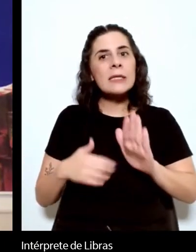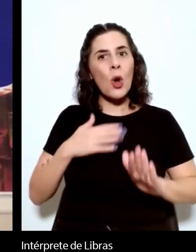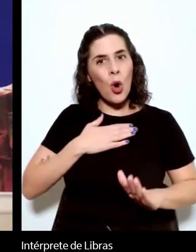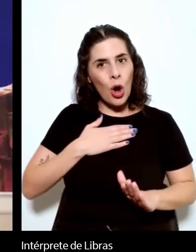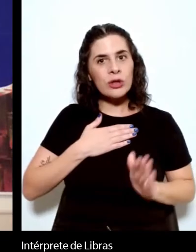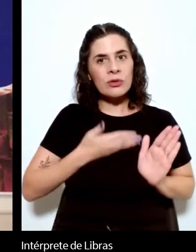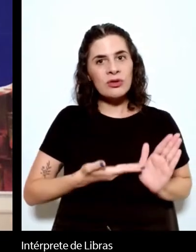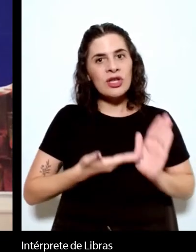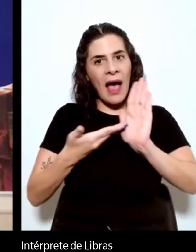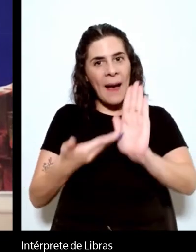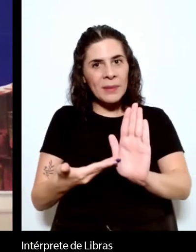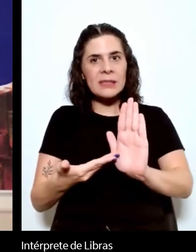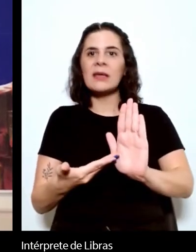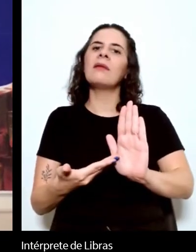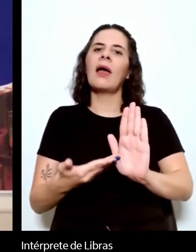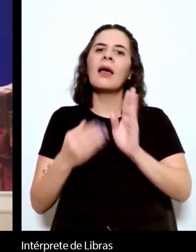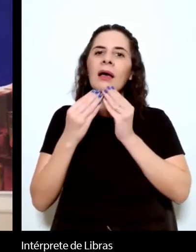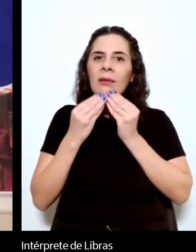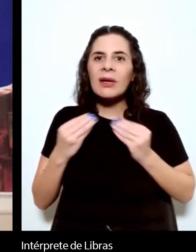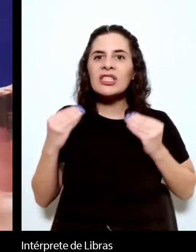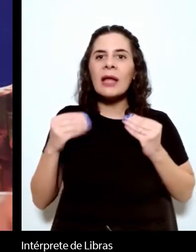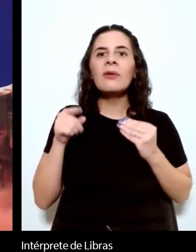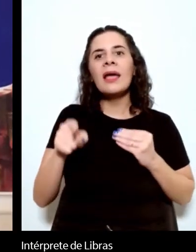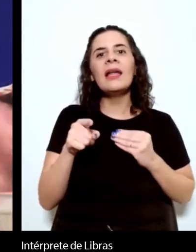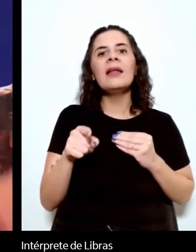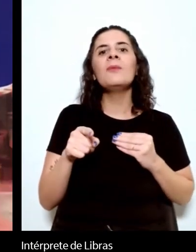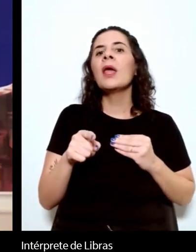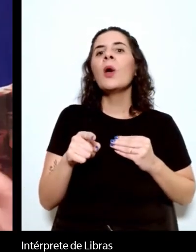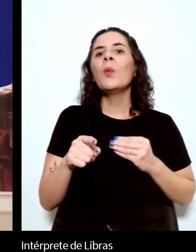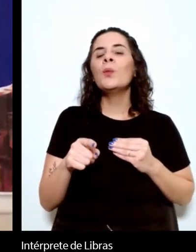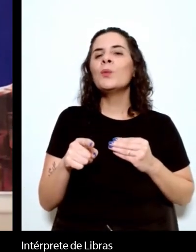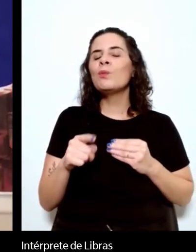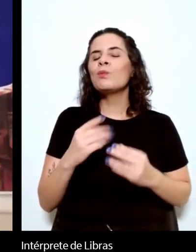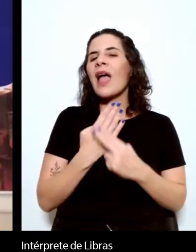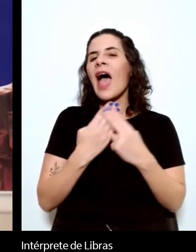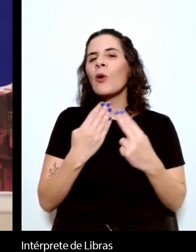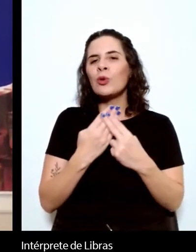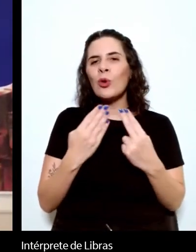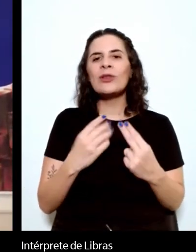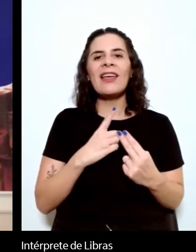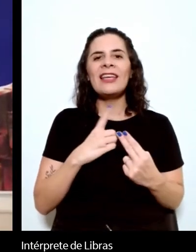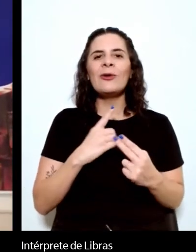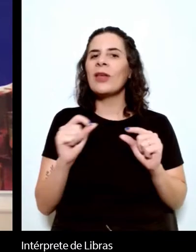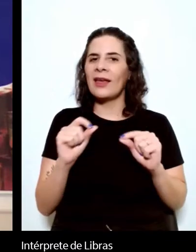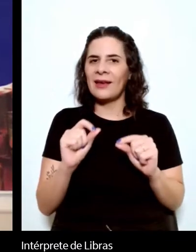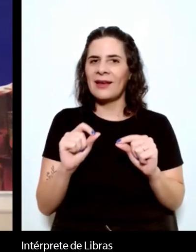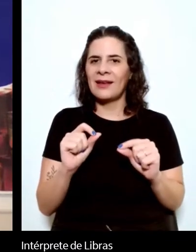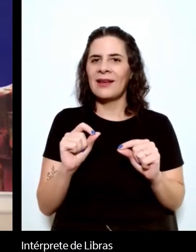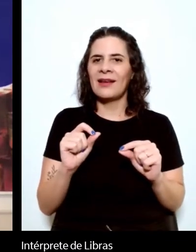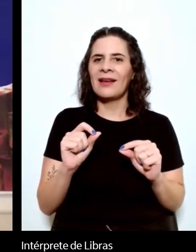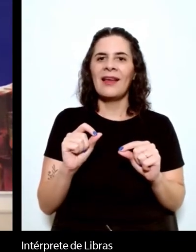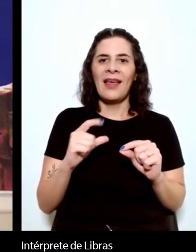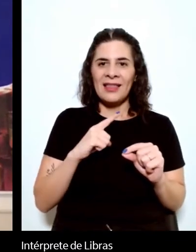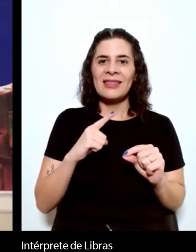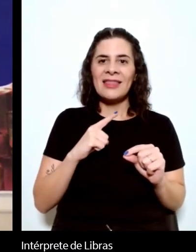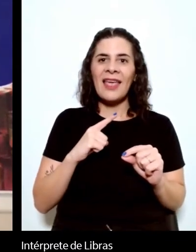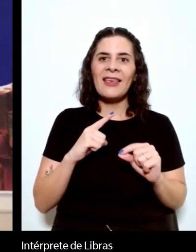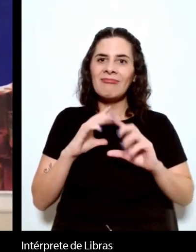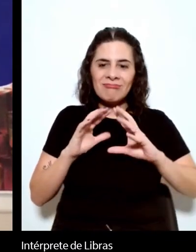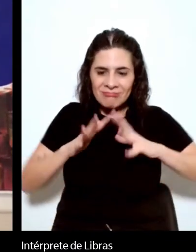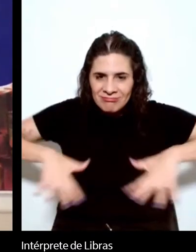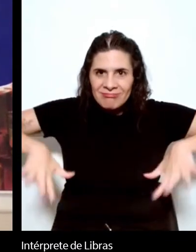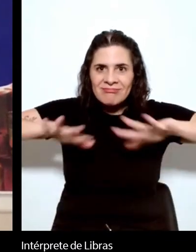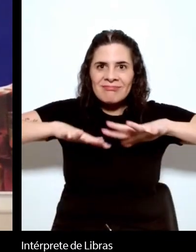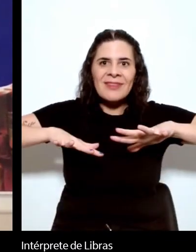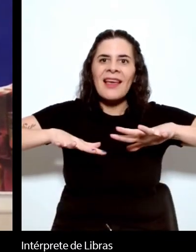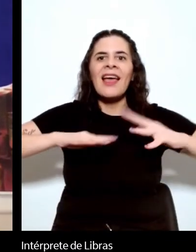como autor antropófago, autor que, pelo seu hibridismo, engloba várias